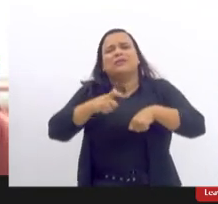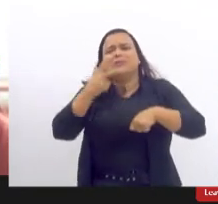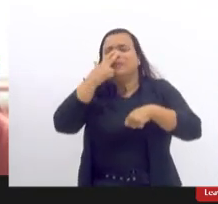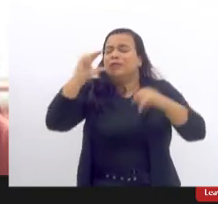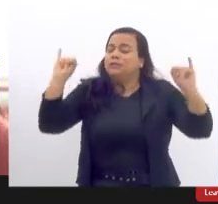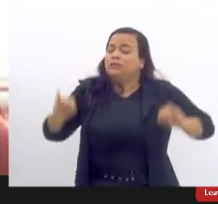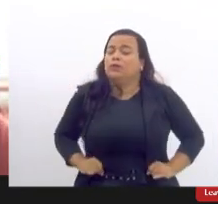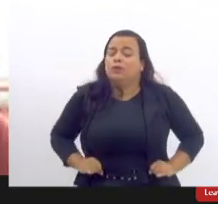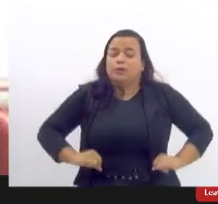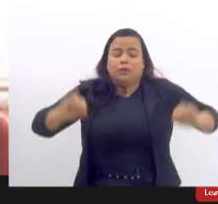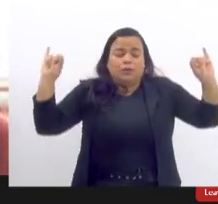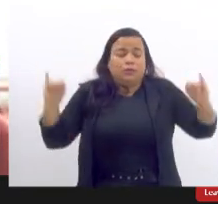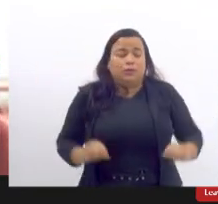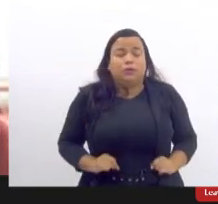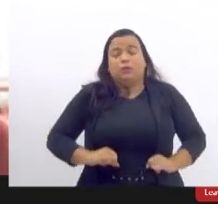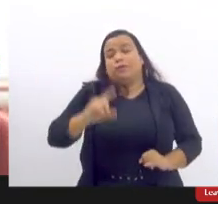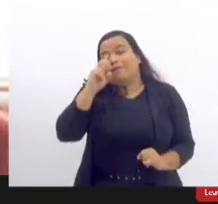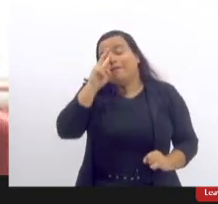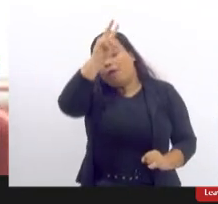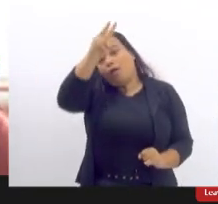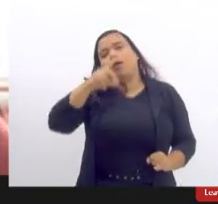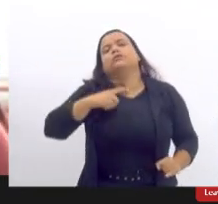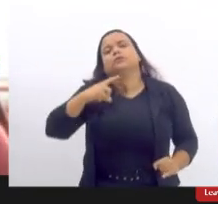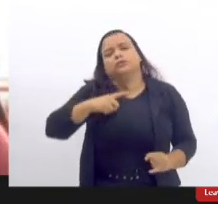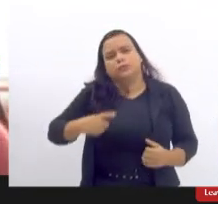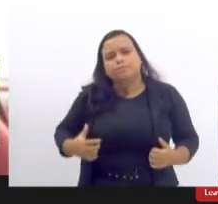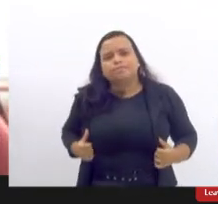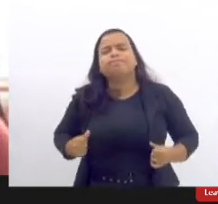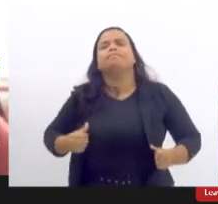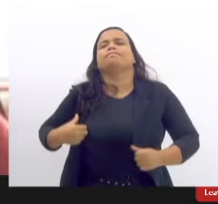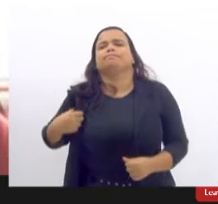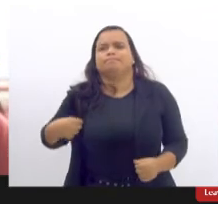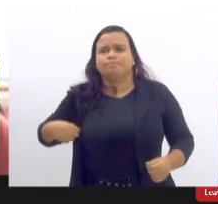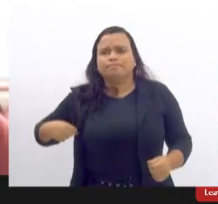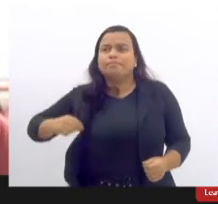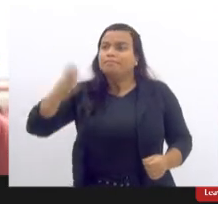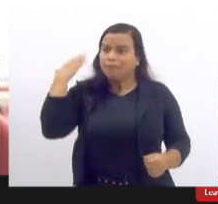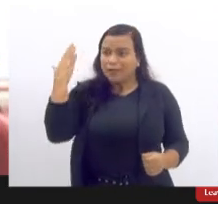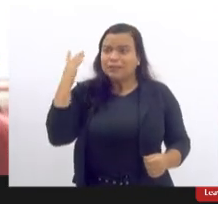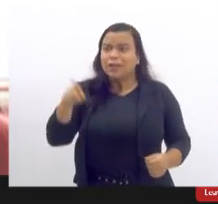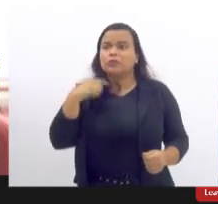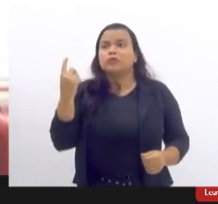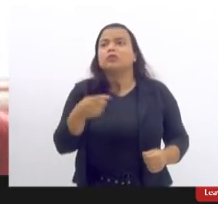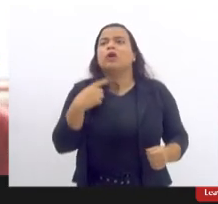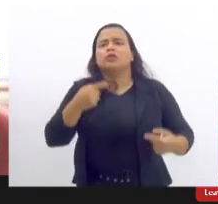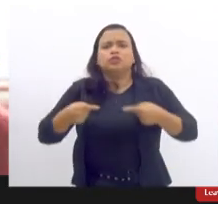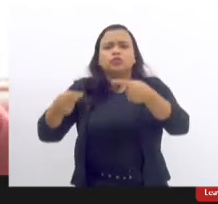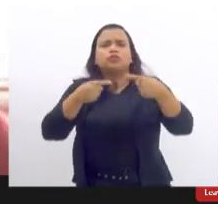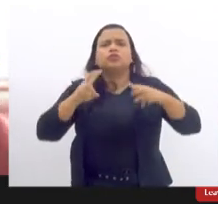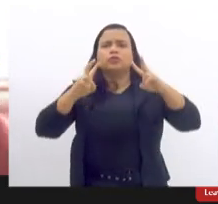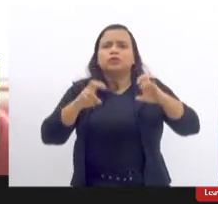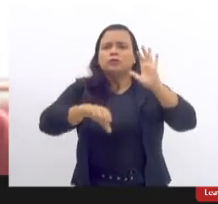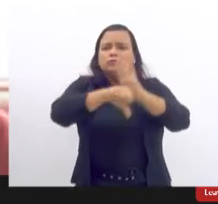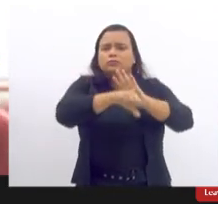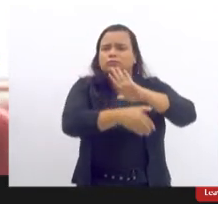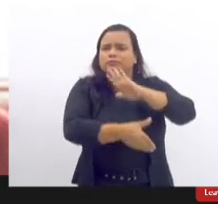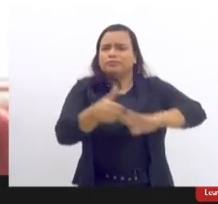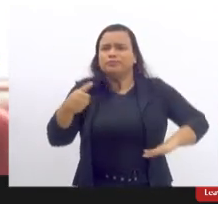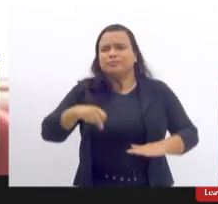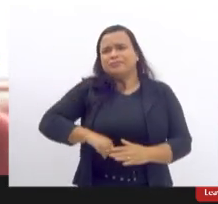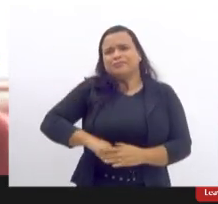essa resistência muito grande um tempo atrás a gente discutia a descriminalização do aborto agora a gente tem que